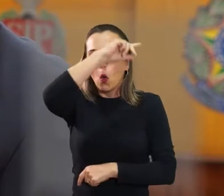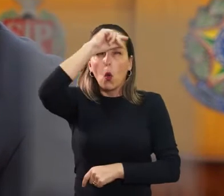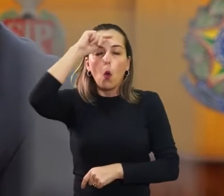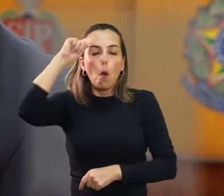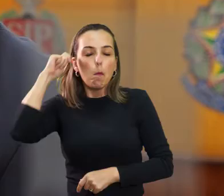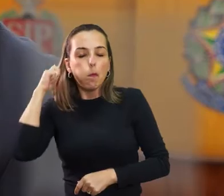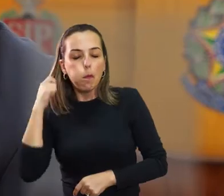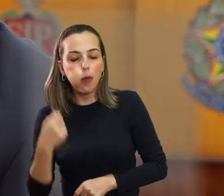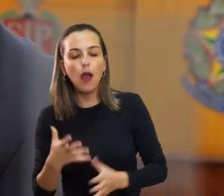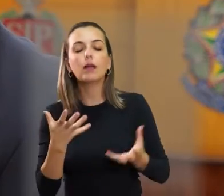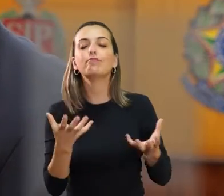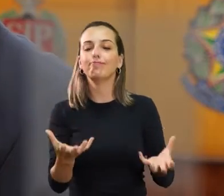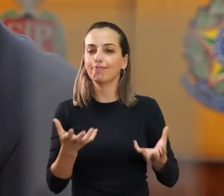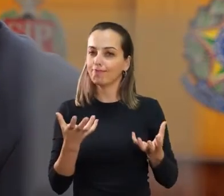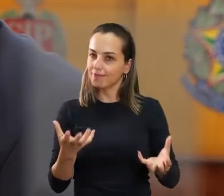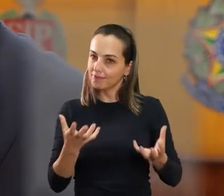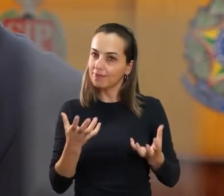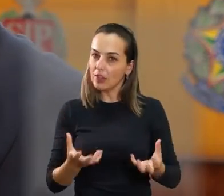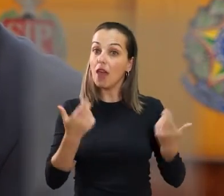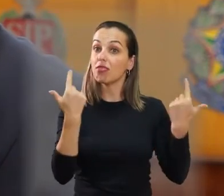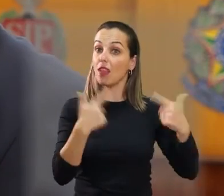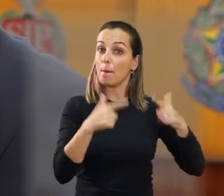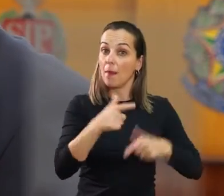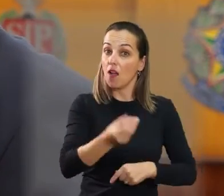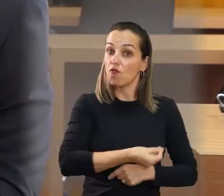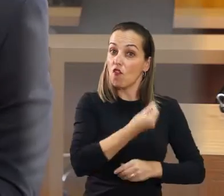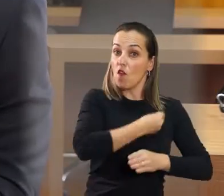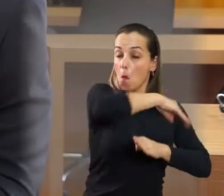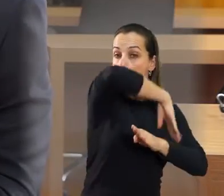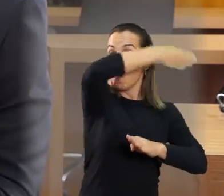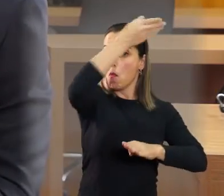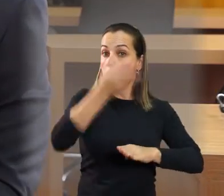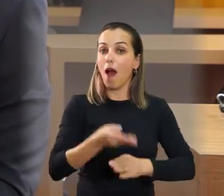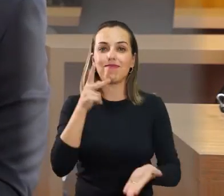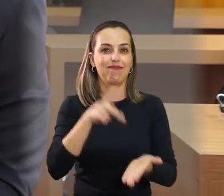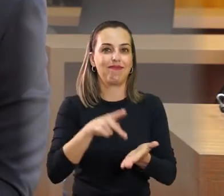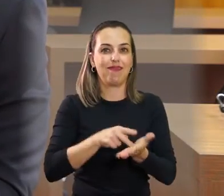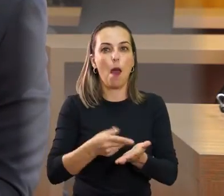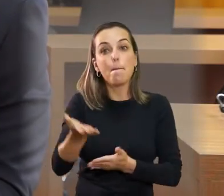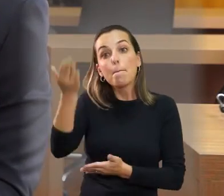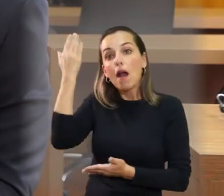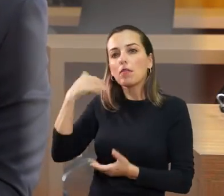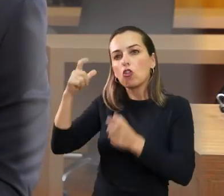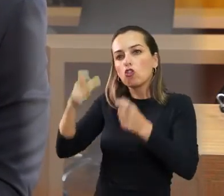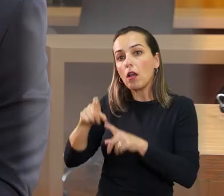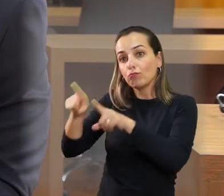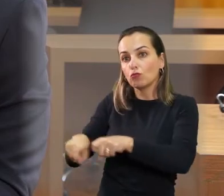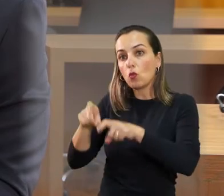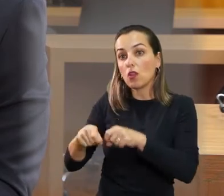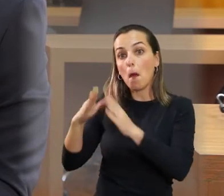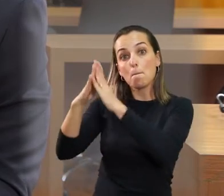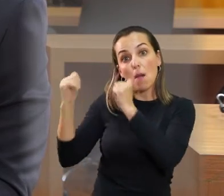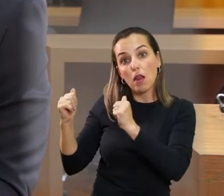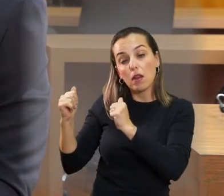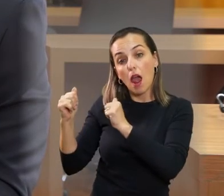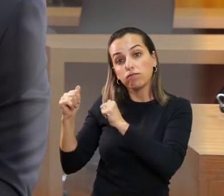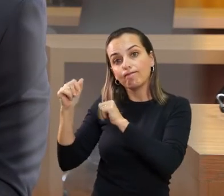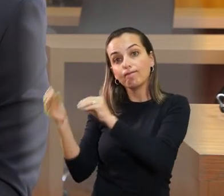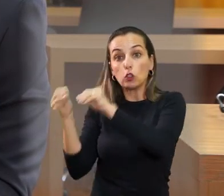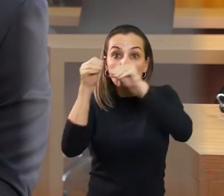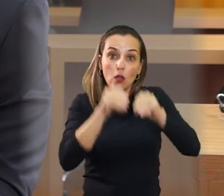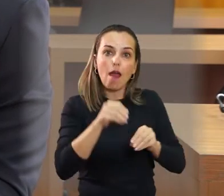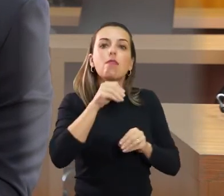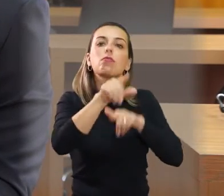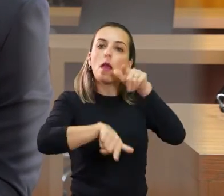Trabalhando muito. A minha vida inteira foi de trabalho. Eu vim da roça, cheguei aqui trabalhando, não puxei tapete de